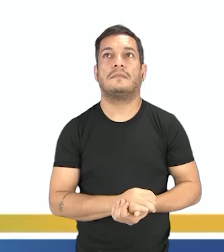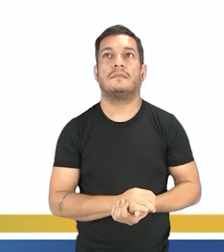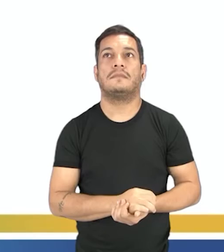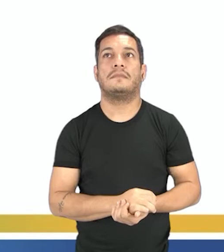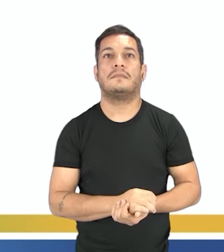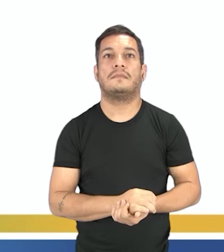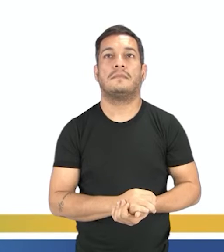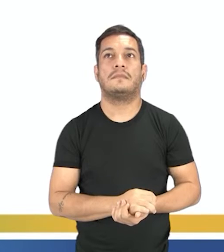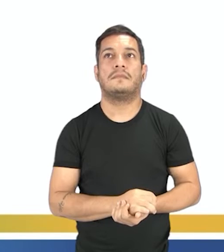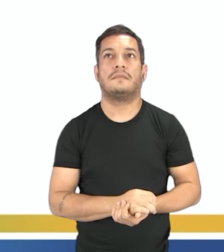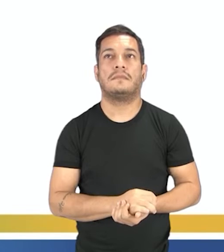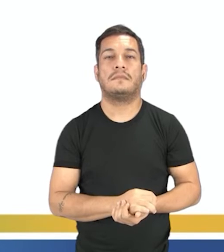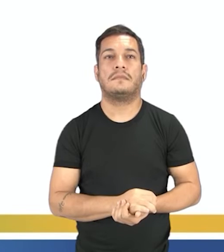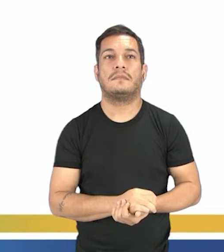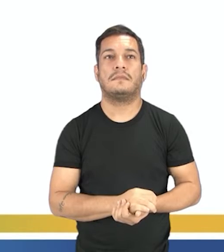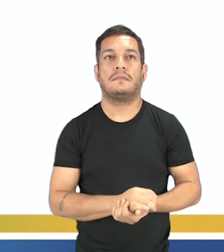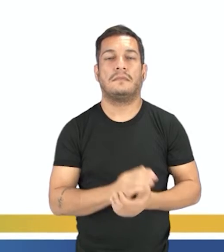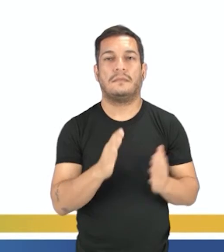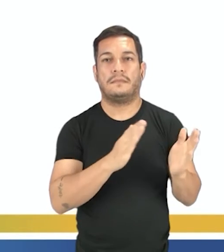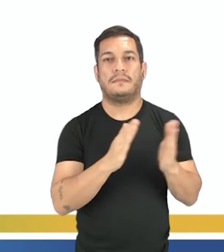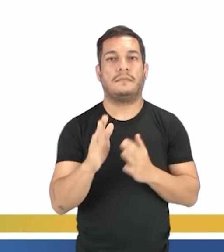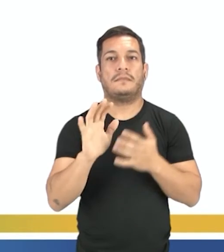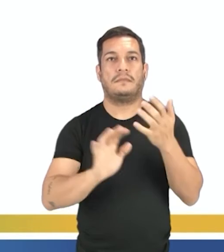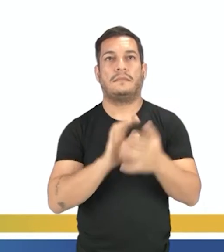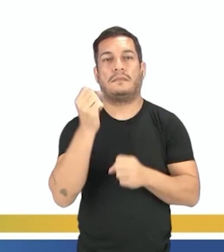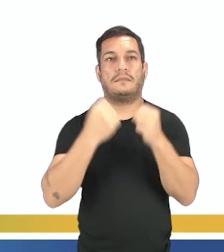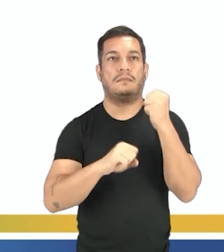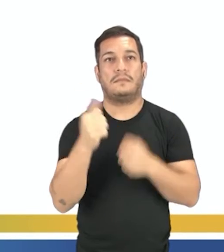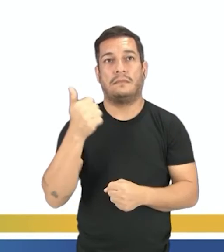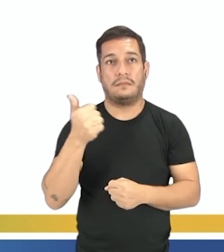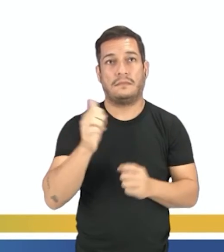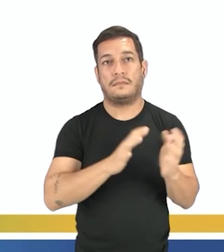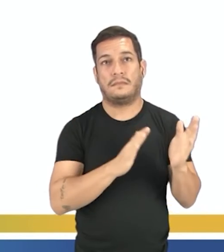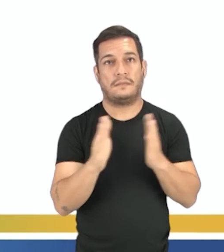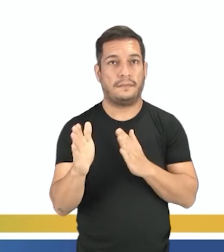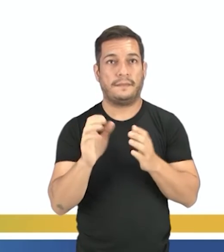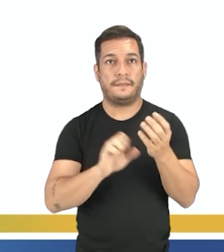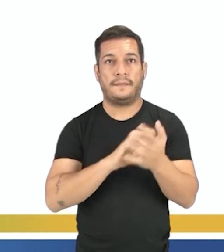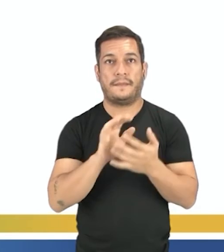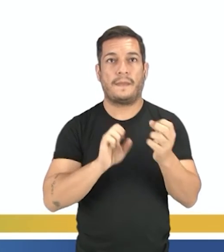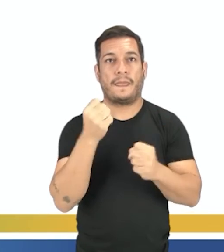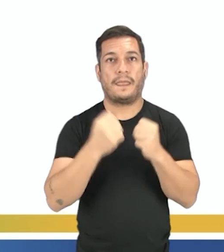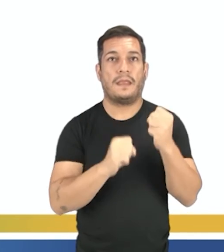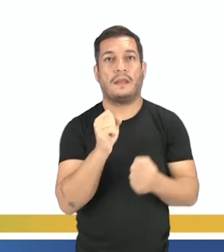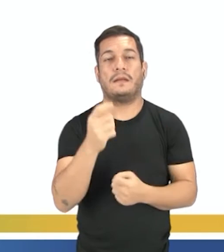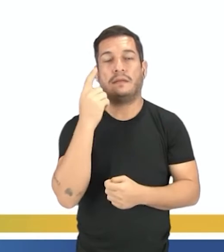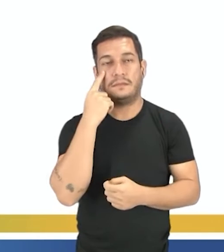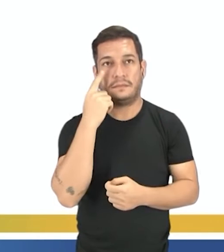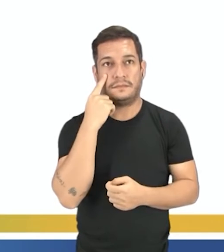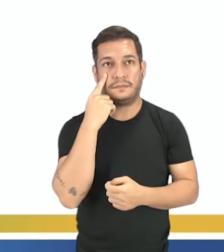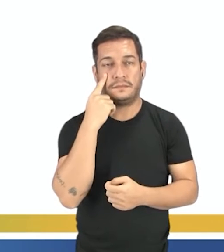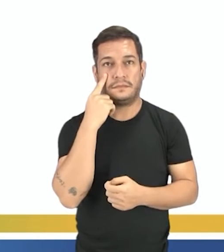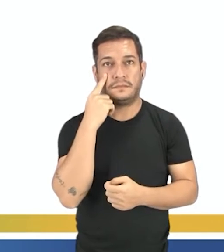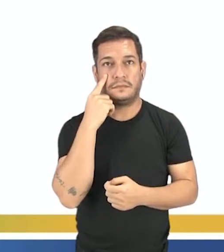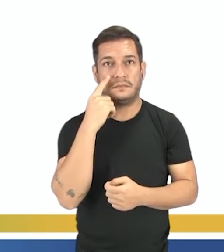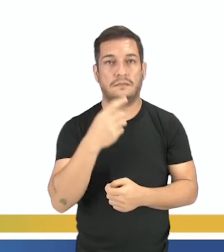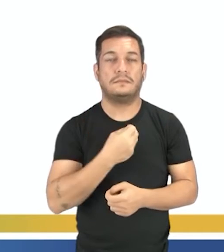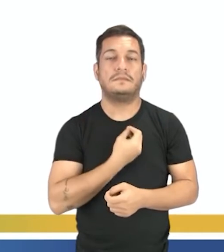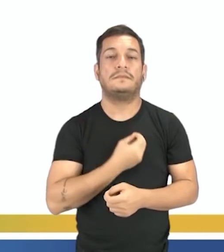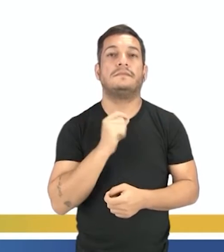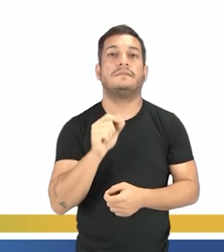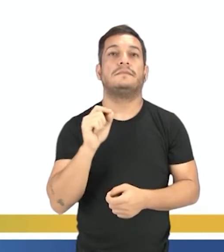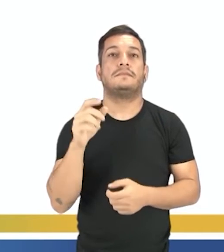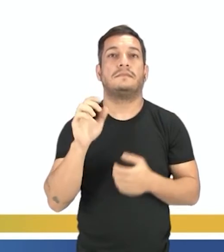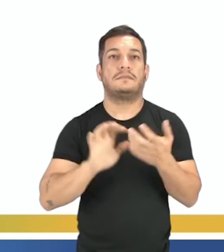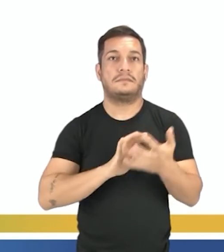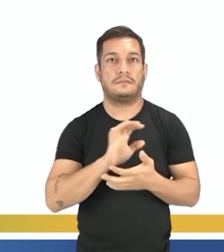Fase da Revolução Industrial. A primeira fase da Revolução Industrial estava presente a